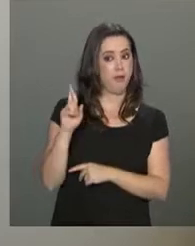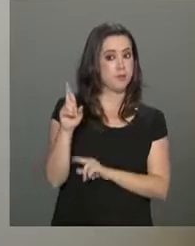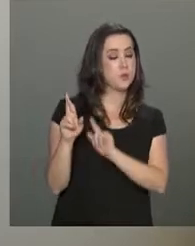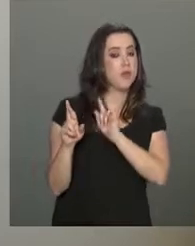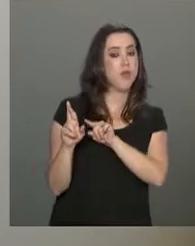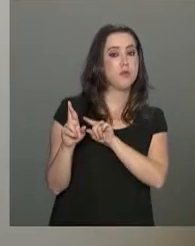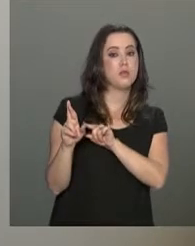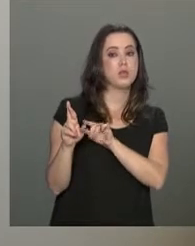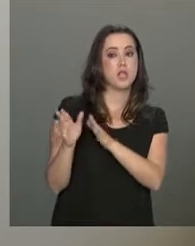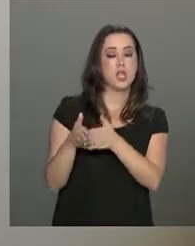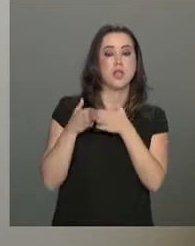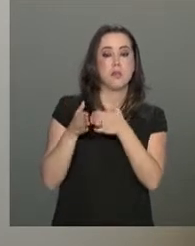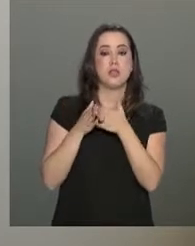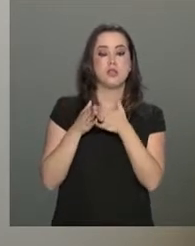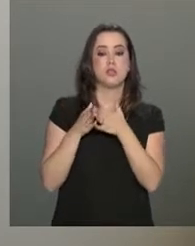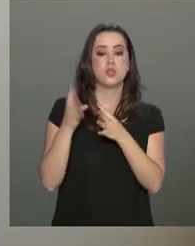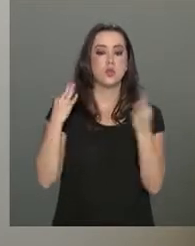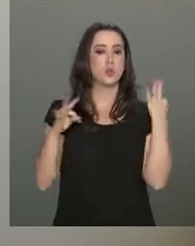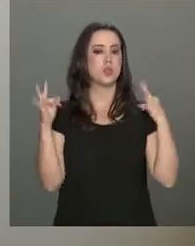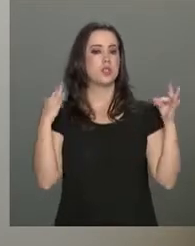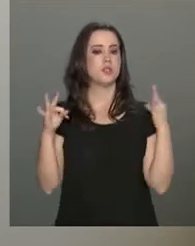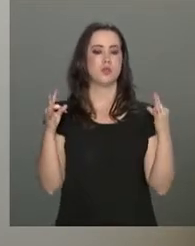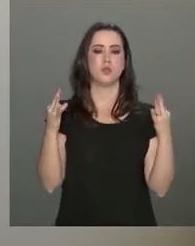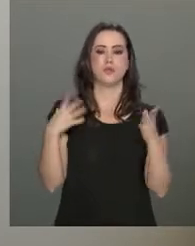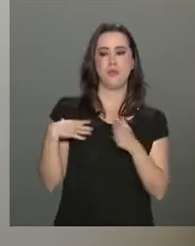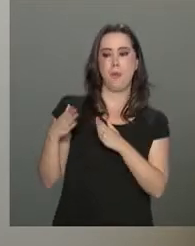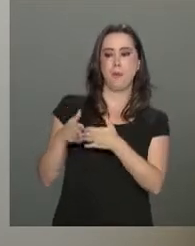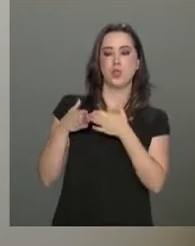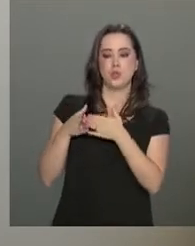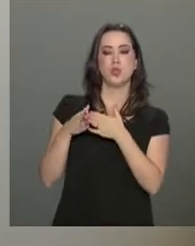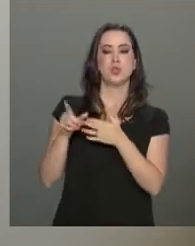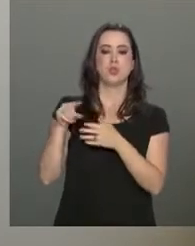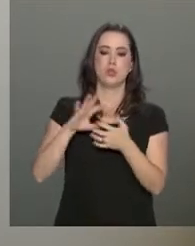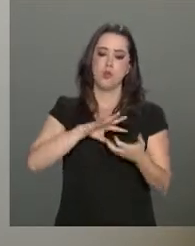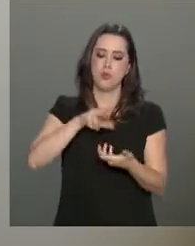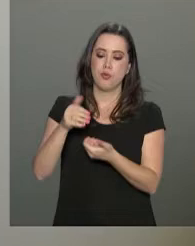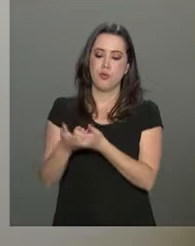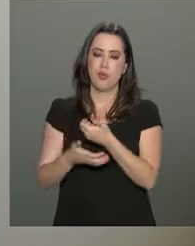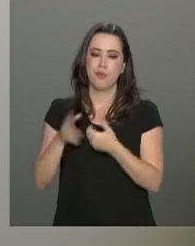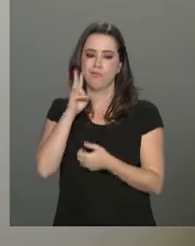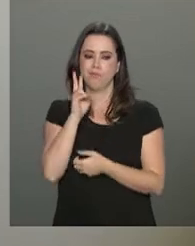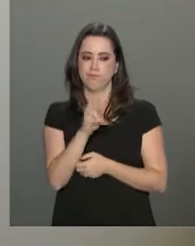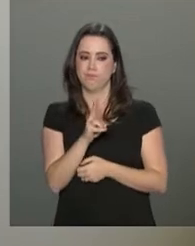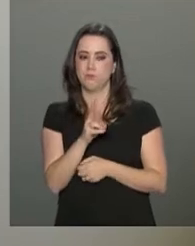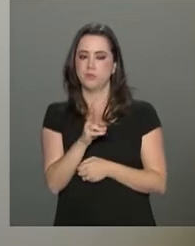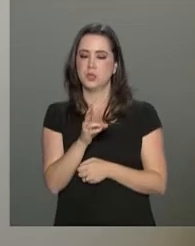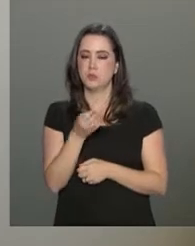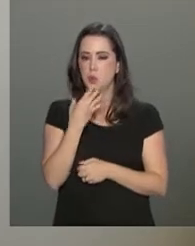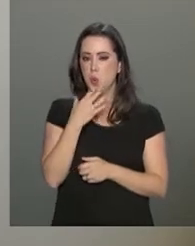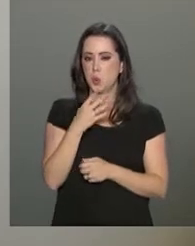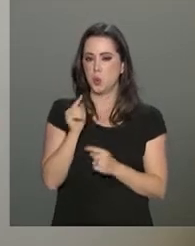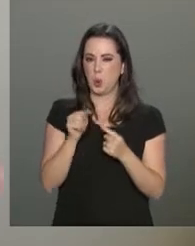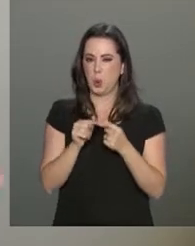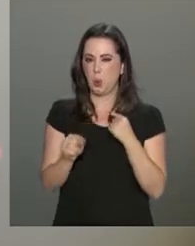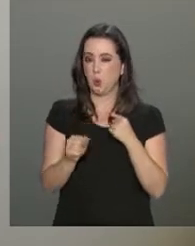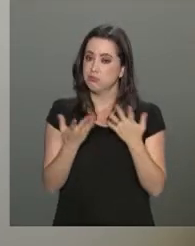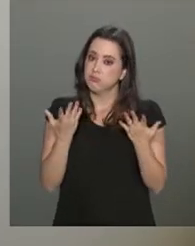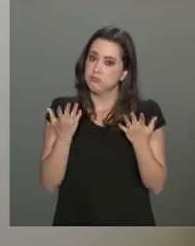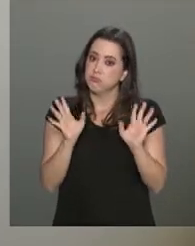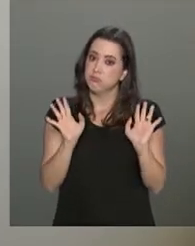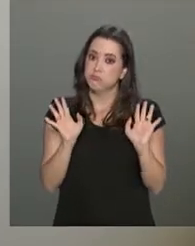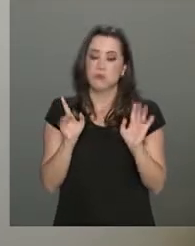exemplo, ter pedidos de turismo feitos na Antártica. A gente também tem que avaliar isso. E principalmente a